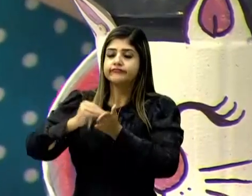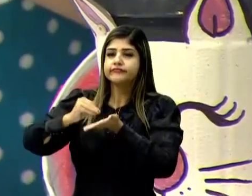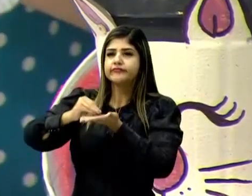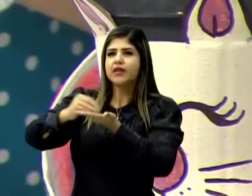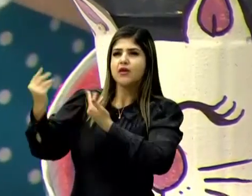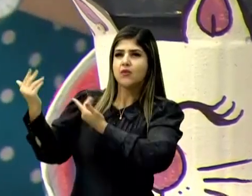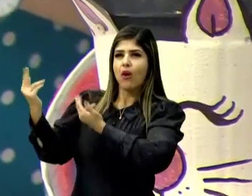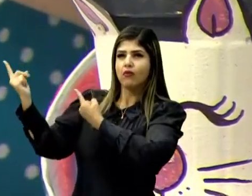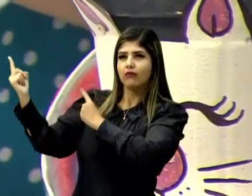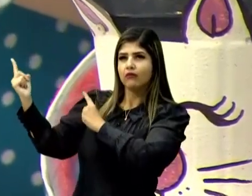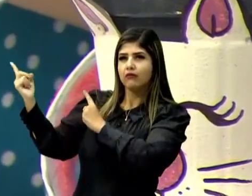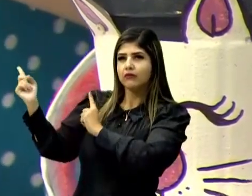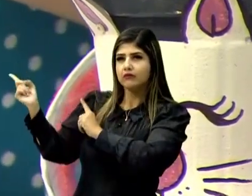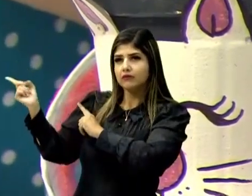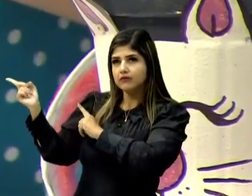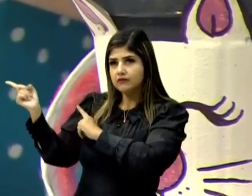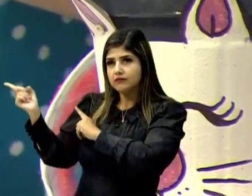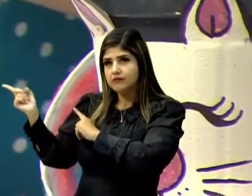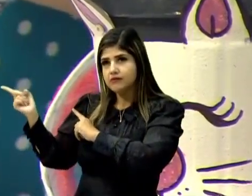Para poder esconder todo